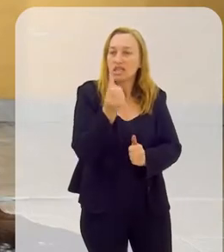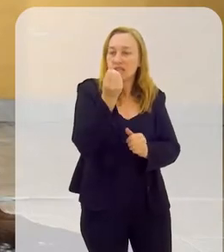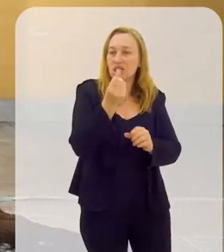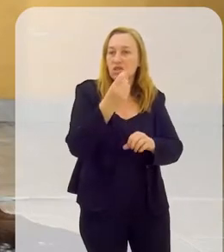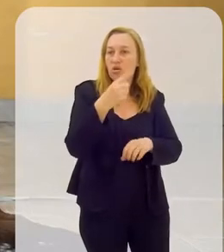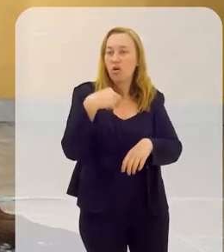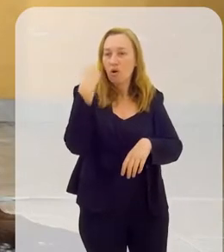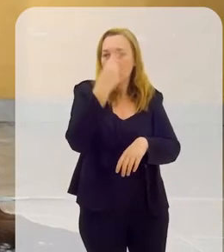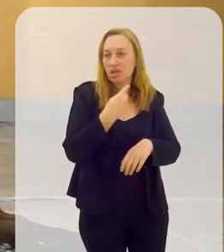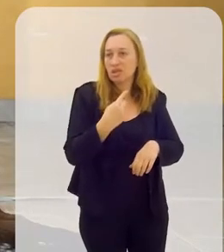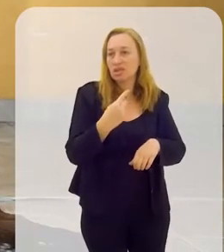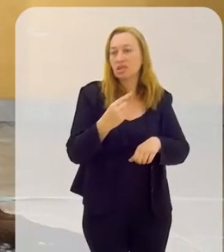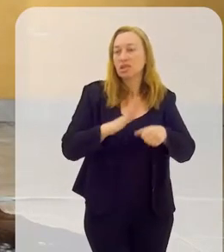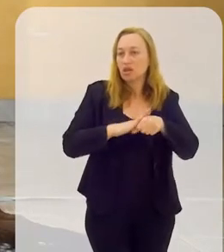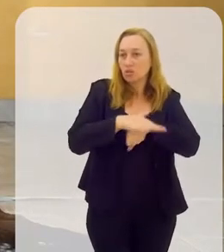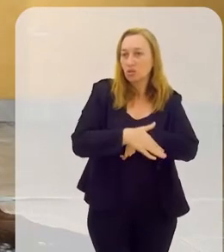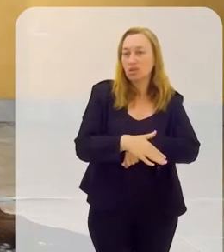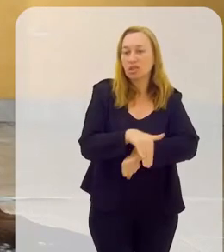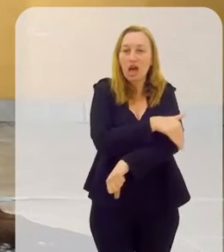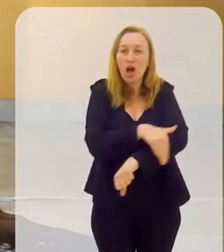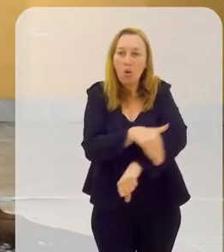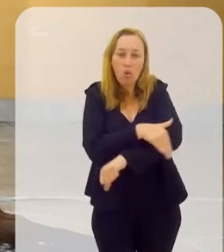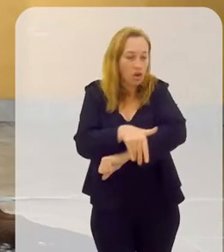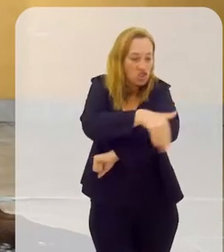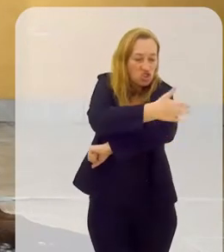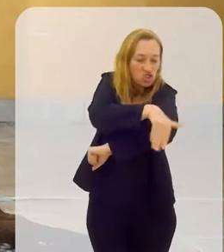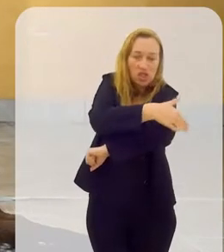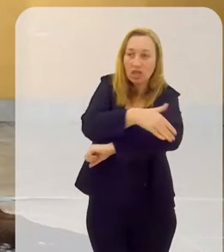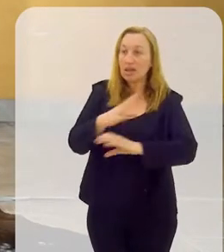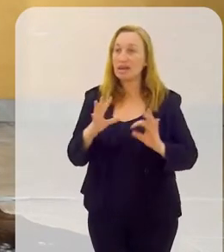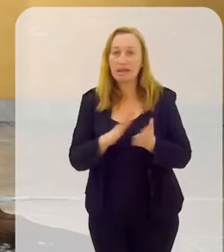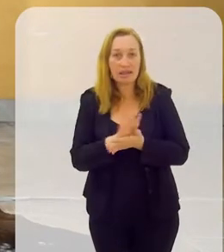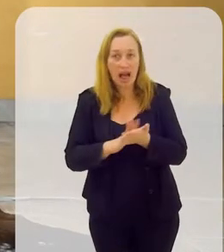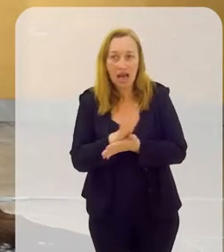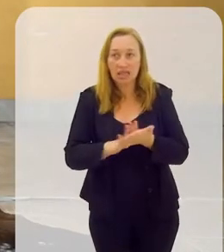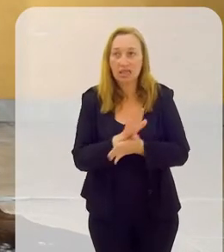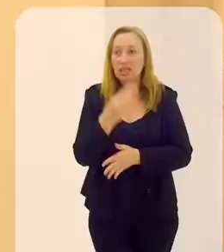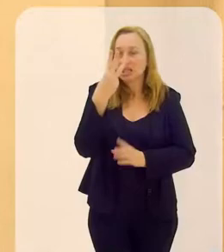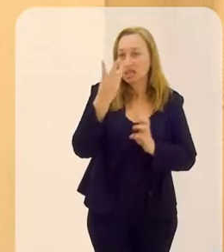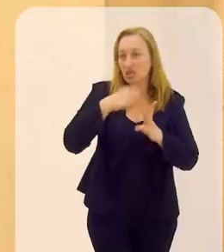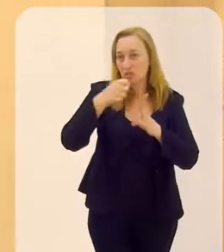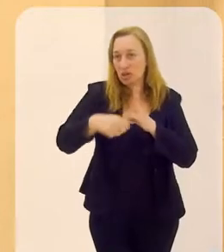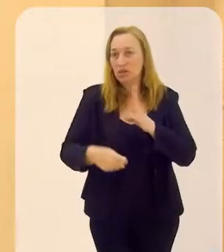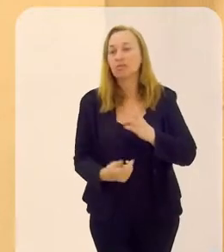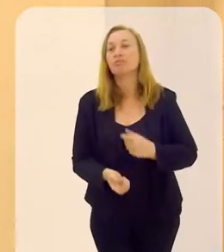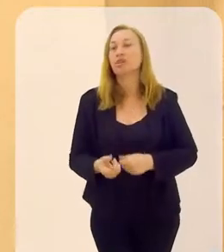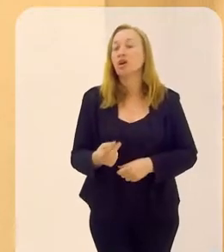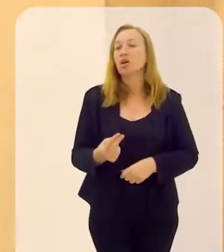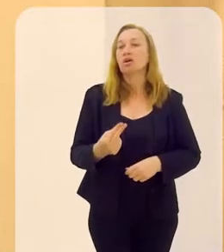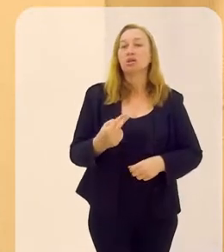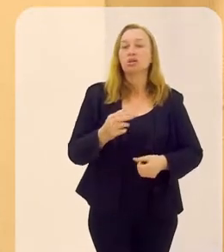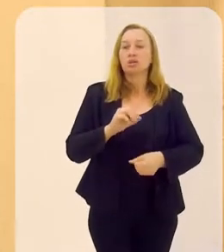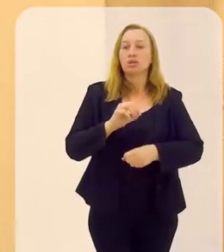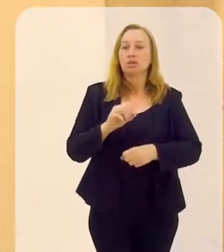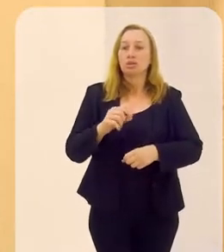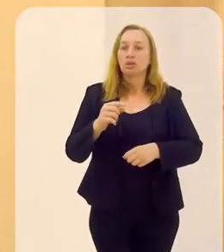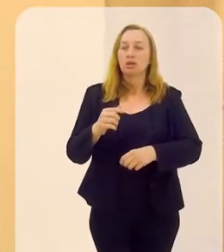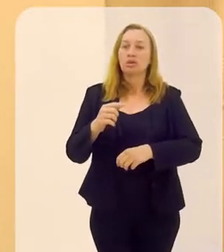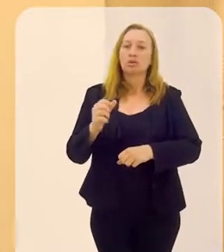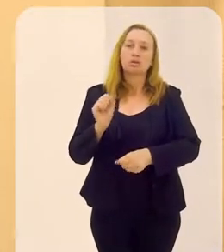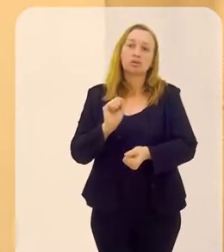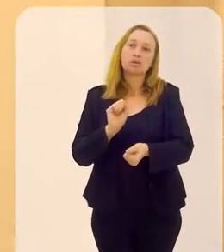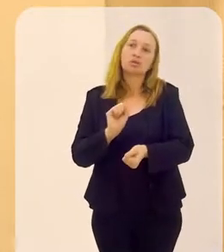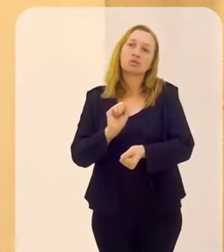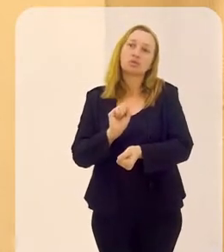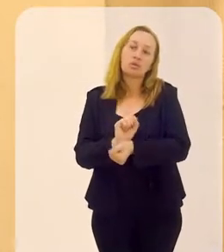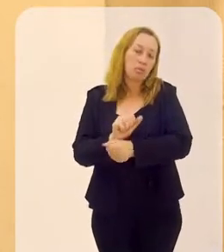ficar seis horas da noite na rua, não vai ficar meio-dia, não vai ficar em esquina, não para encruzilhada. Isso durante os três meses. Então, vamos lá. Então, ela não para encruzilhada,